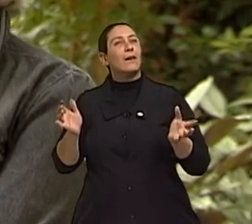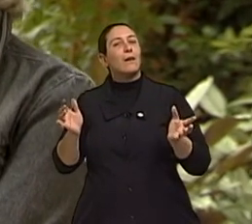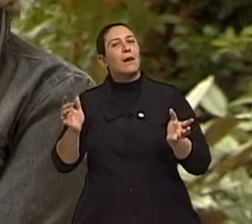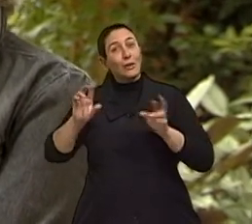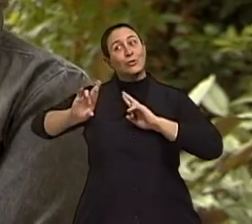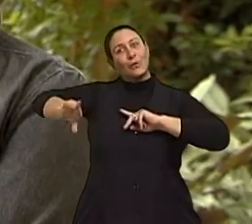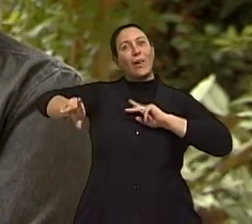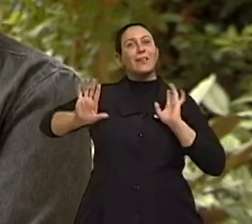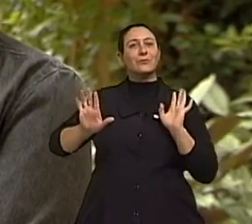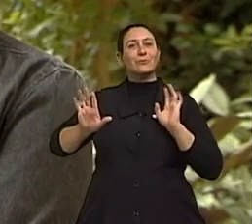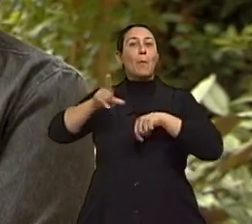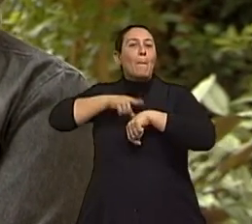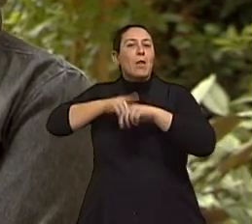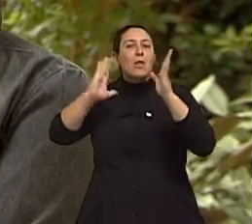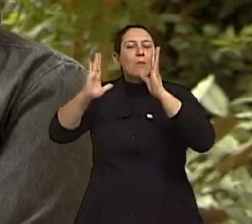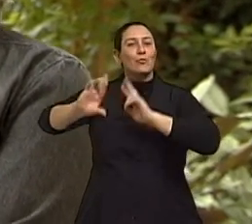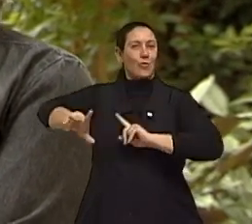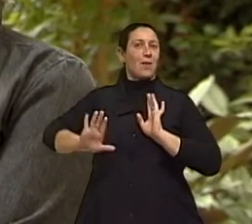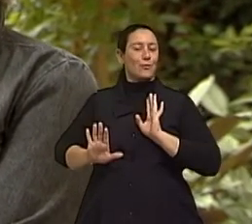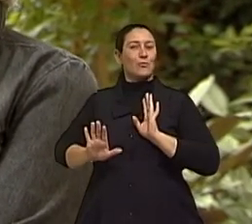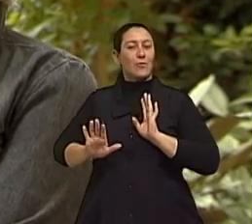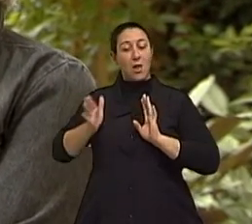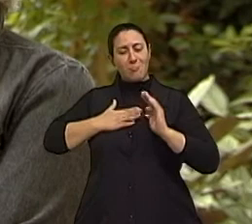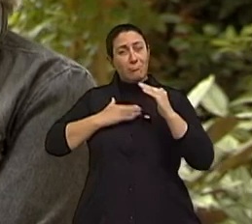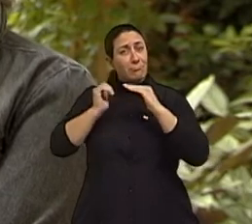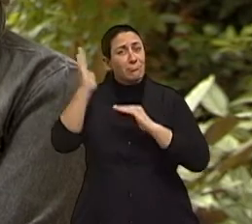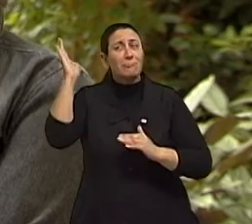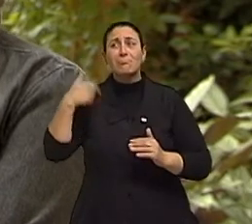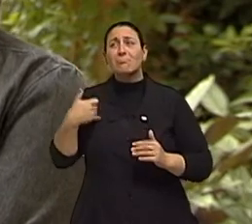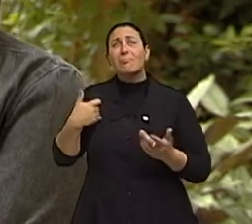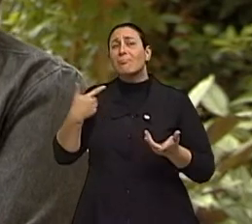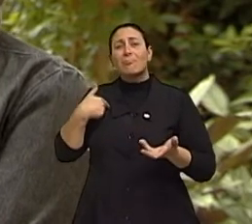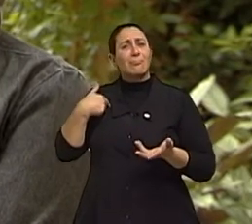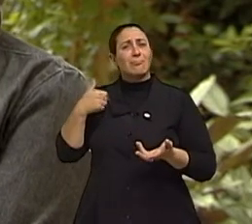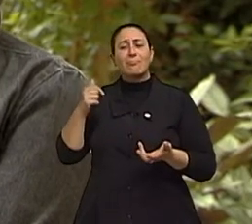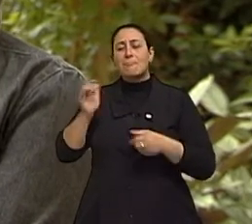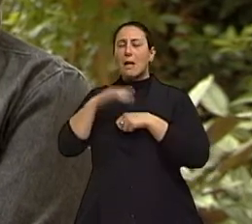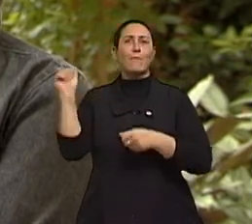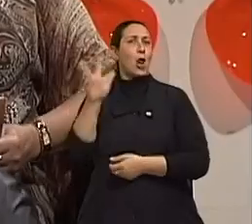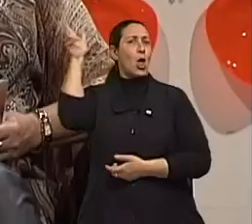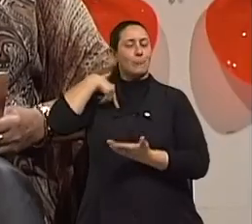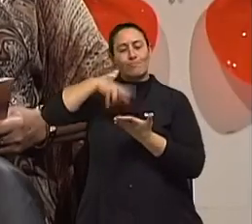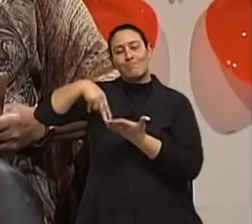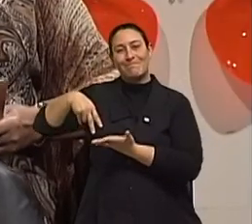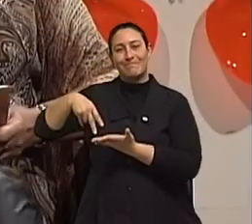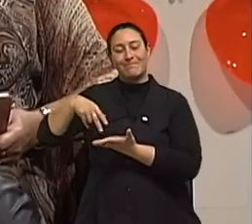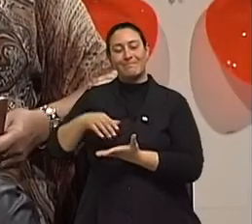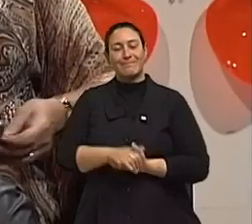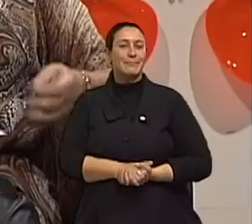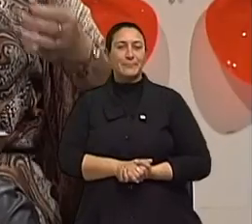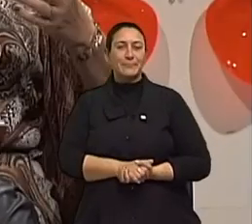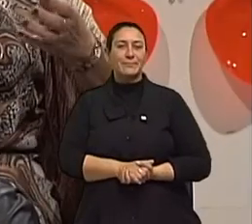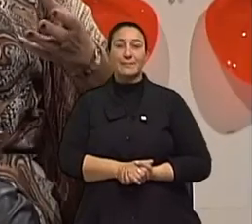situação existencial é outra, né? Hoje, para mim, tem um valor muito maior, muito mais importante. Pois